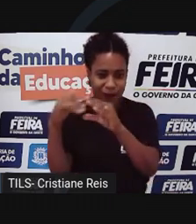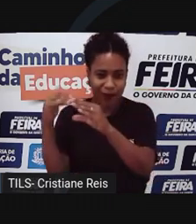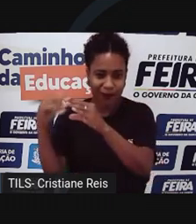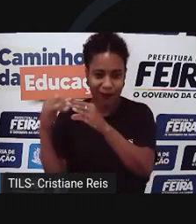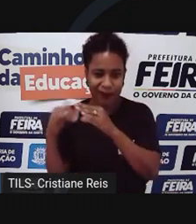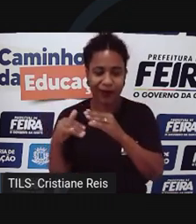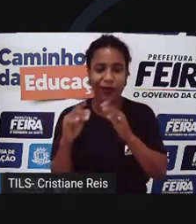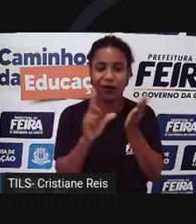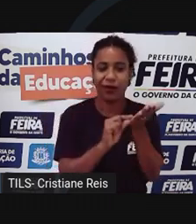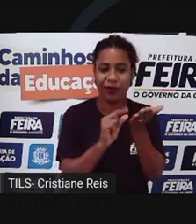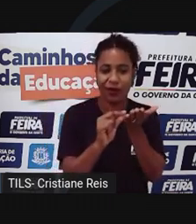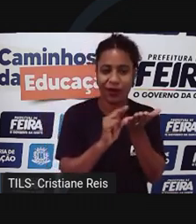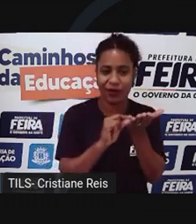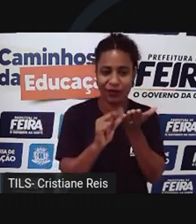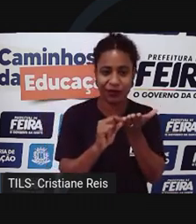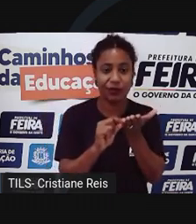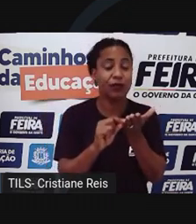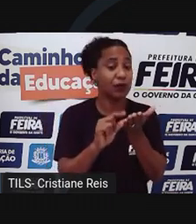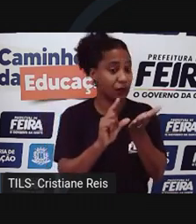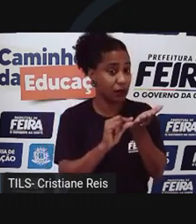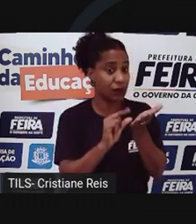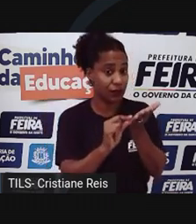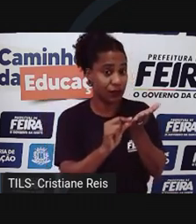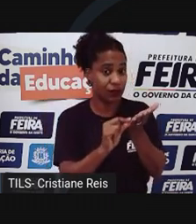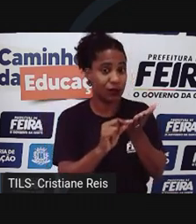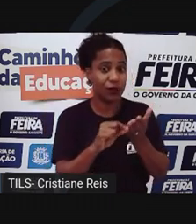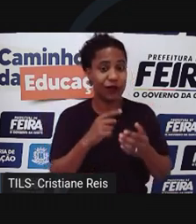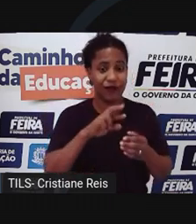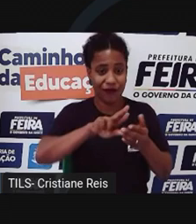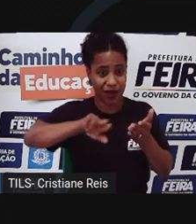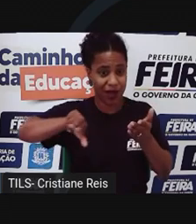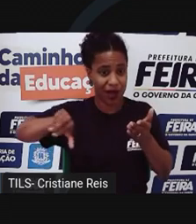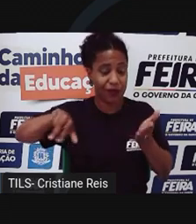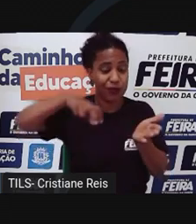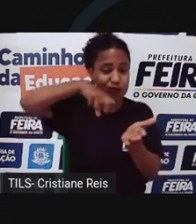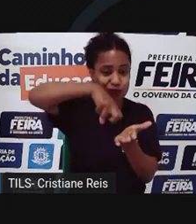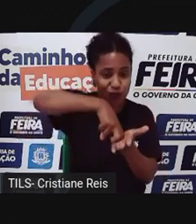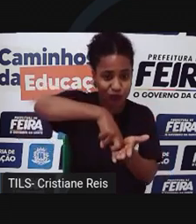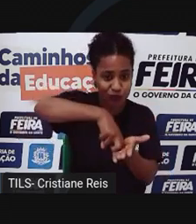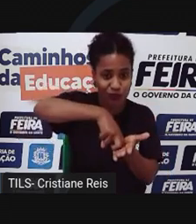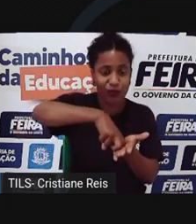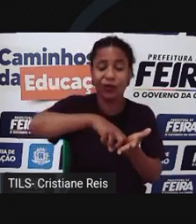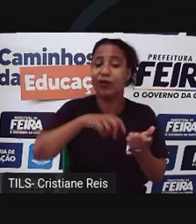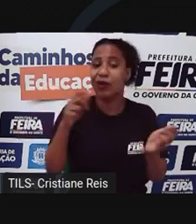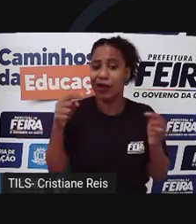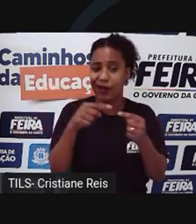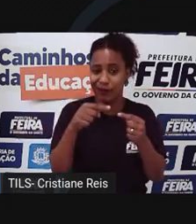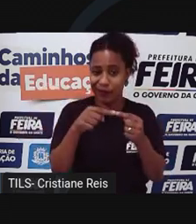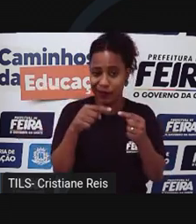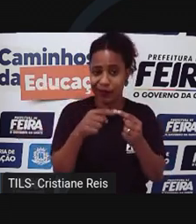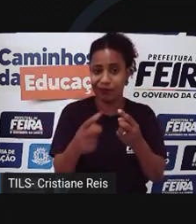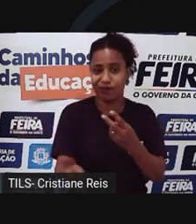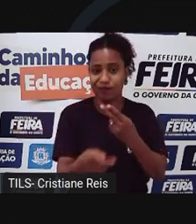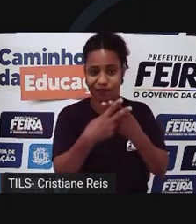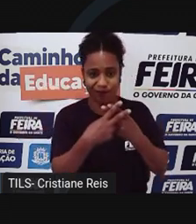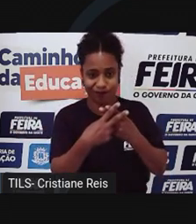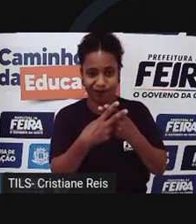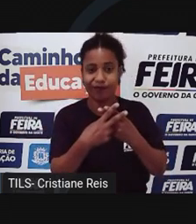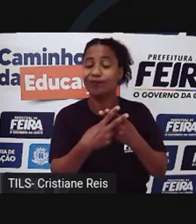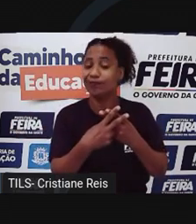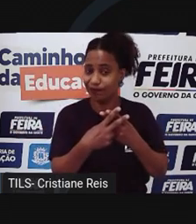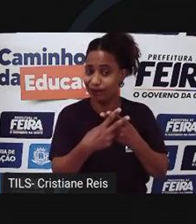artigos 154, 122, 286 e 171, respectivamente do código penal.